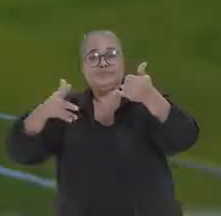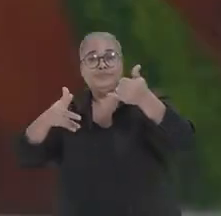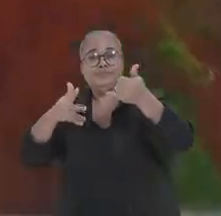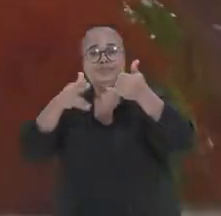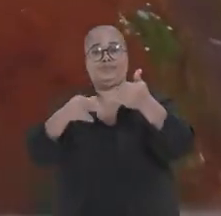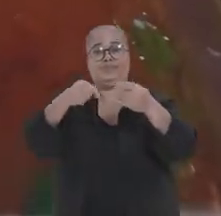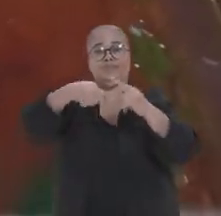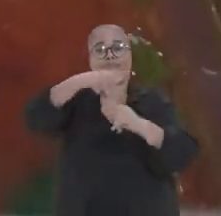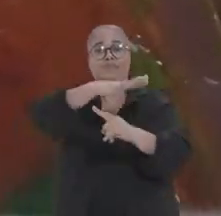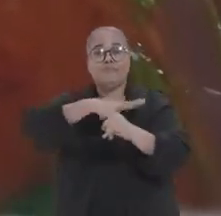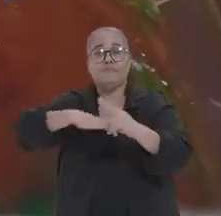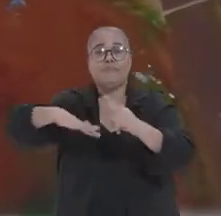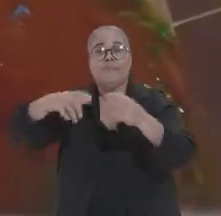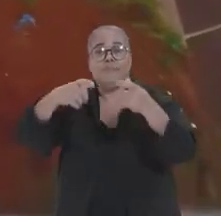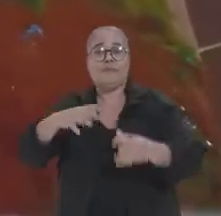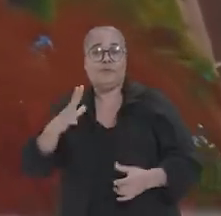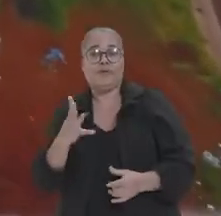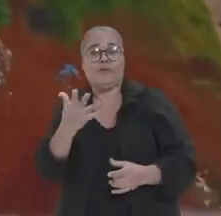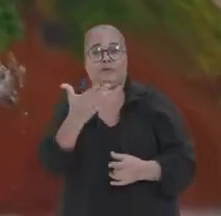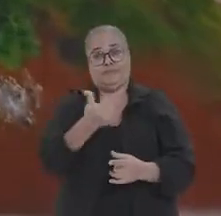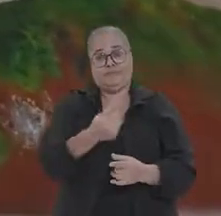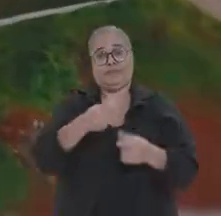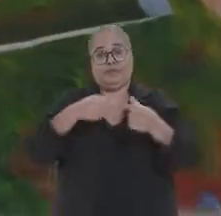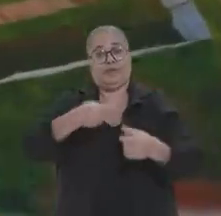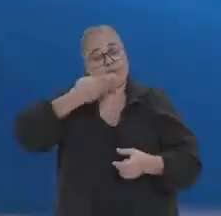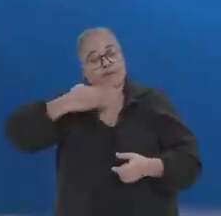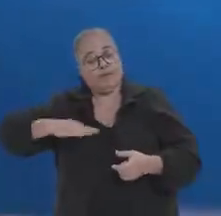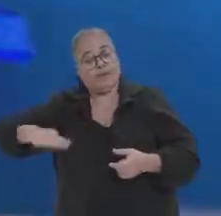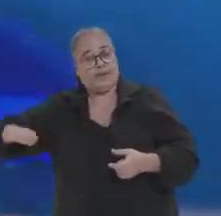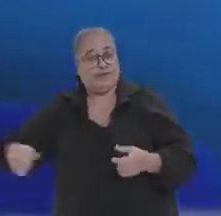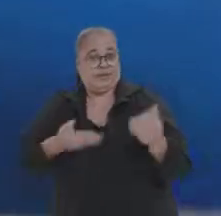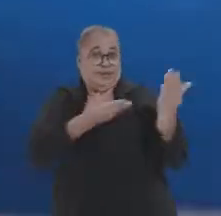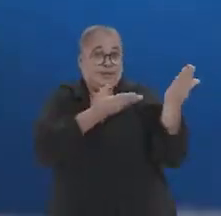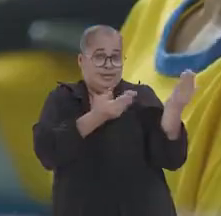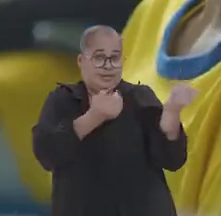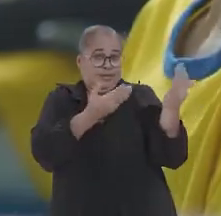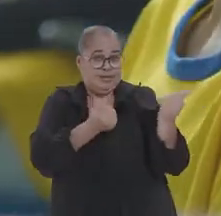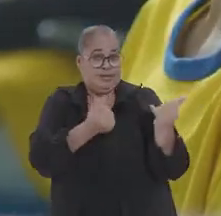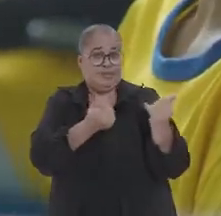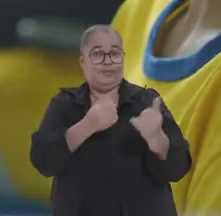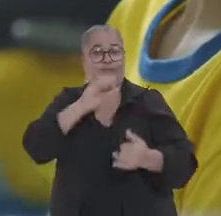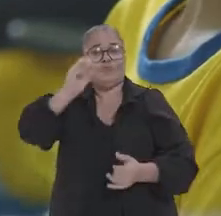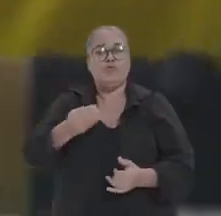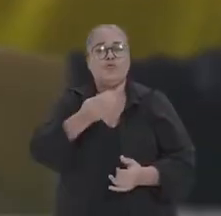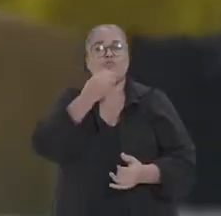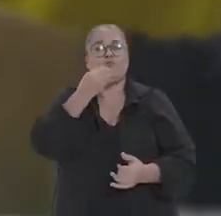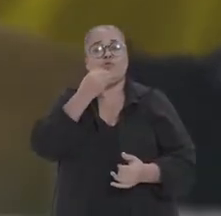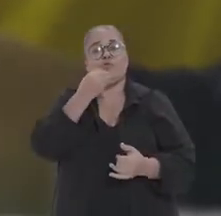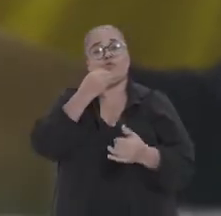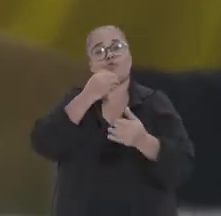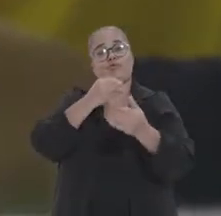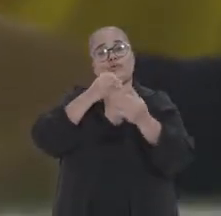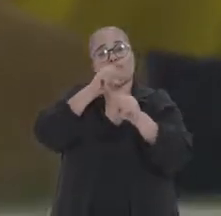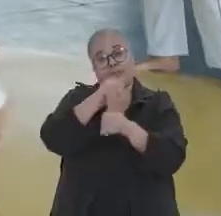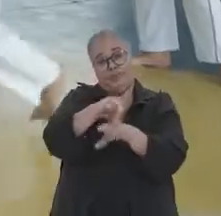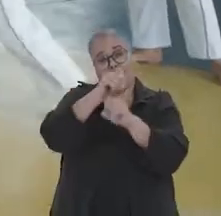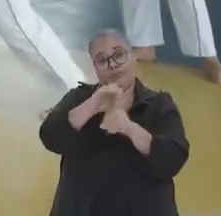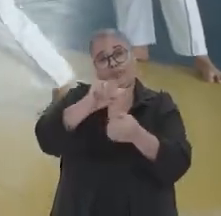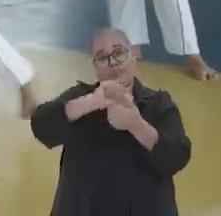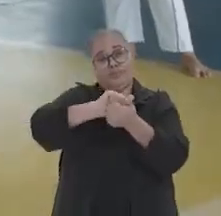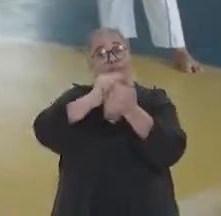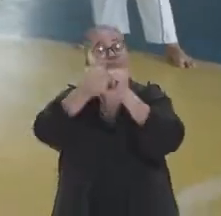entregando o Complexo Social do Maravilha. Um lugar onde nossas crianças e jovens terão acesso a uma série de atividades